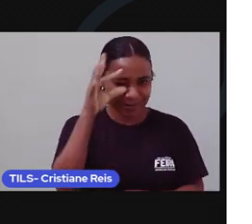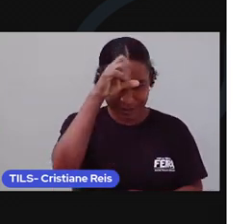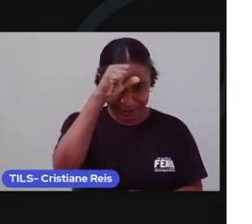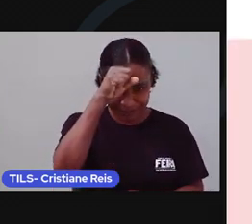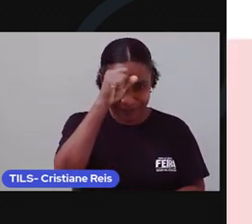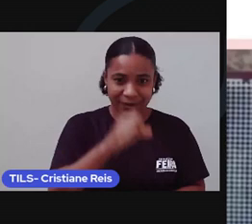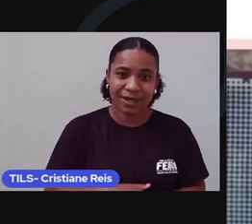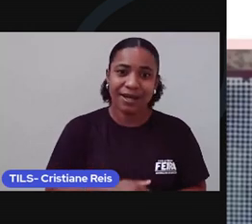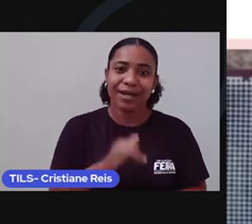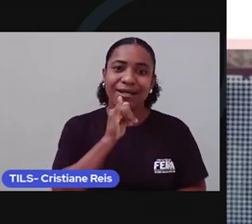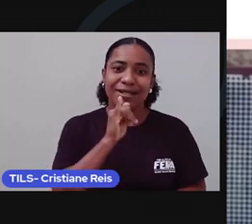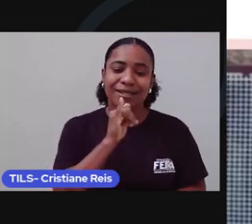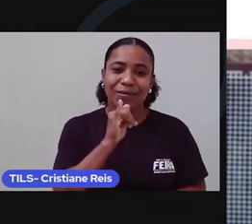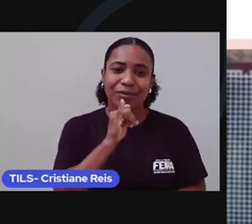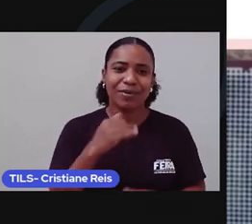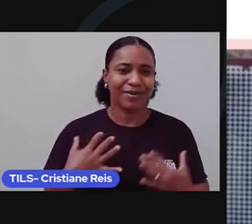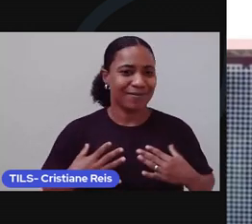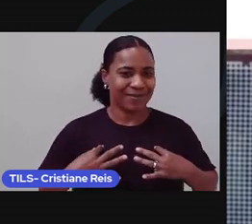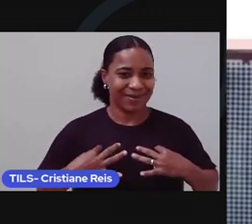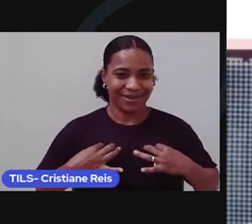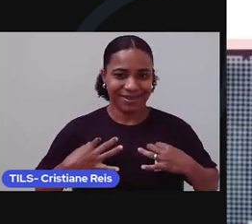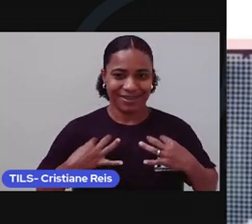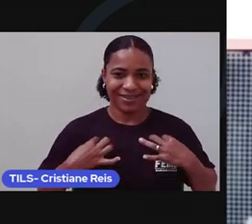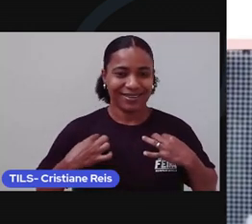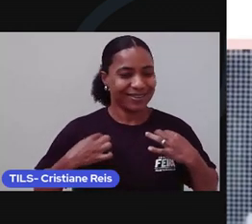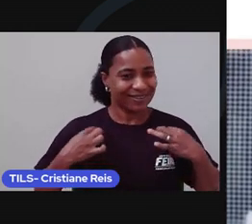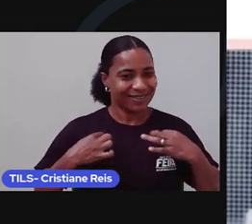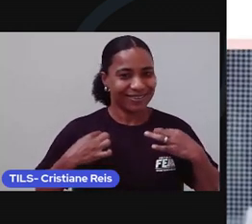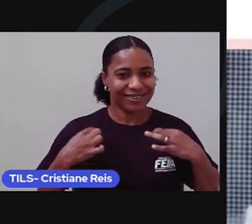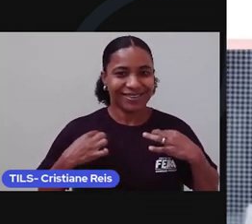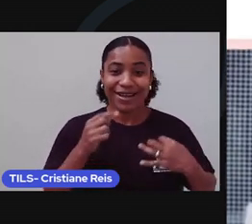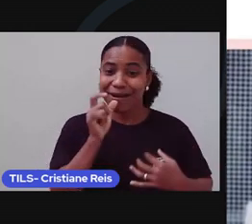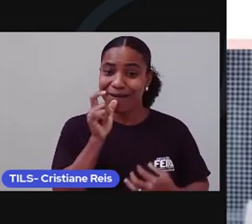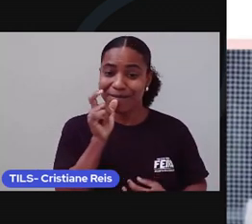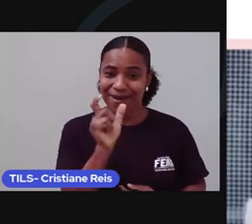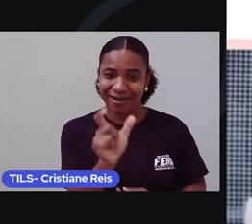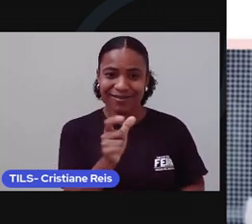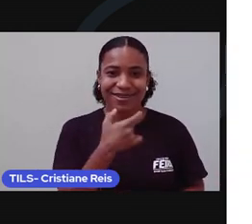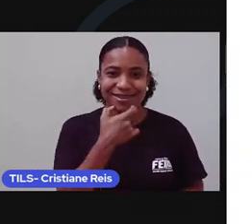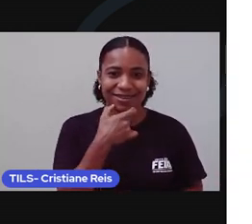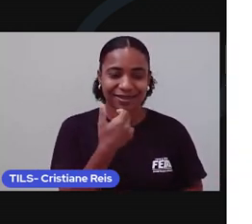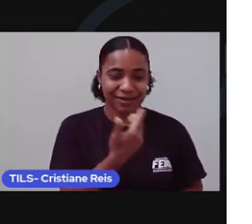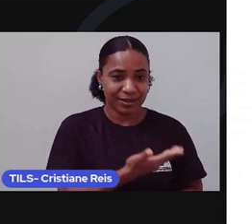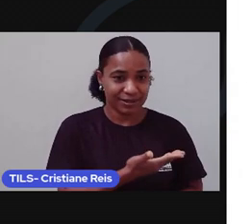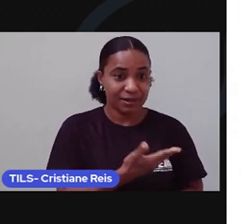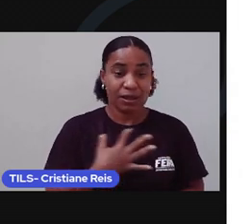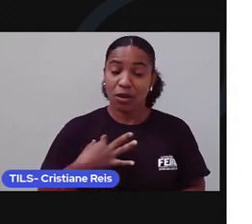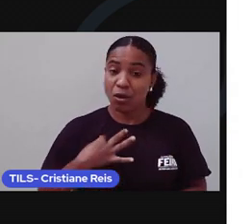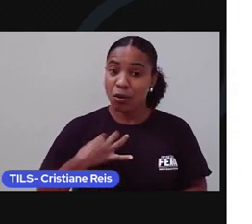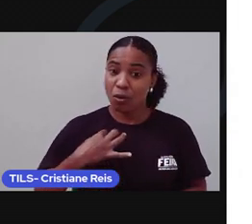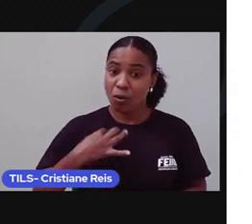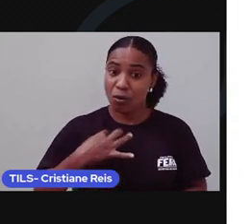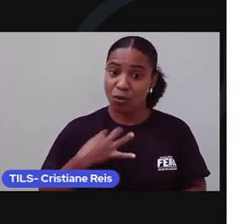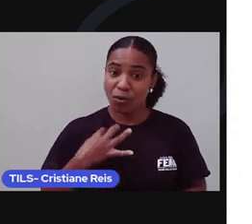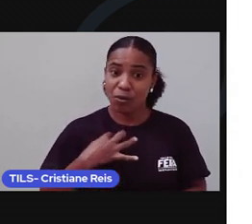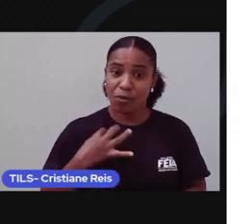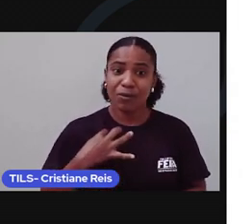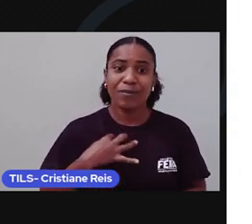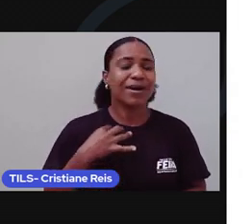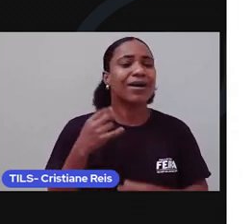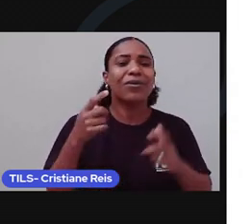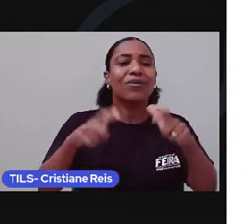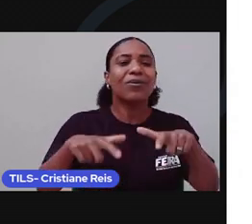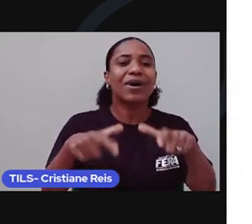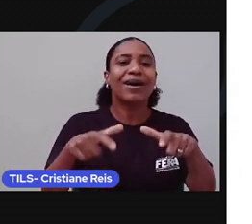suéter e o pullover, nossos velhos conhecidos. Acredita-se que essas duas peças de roupa foram inventadas pelos